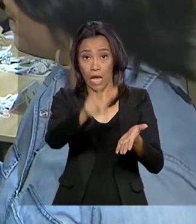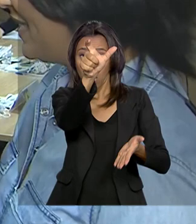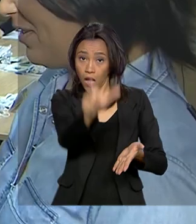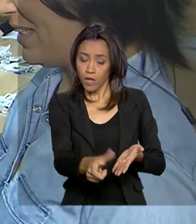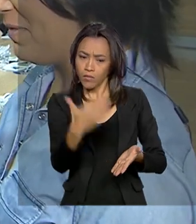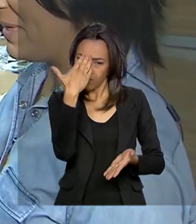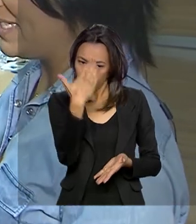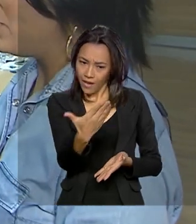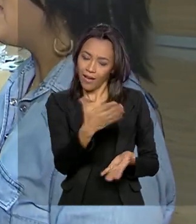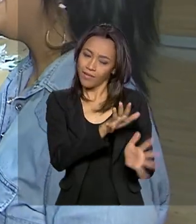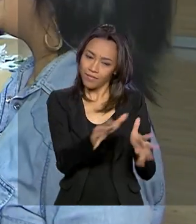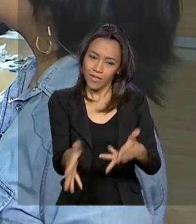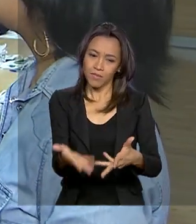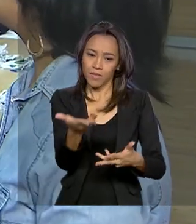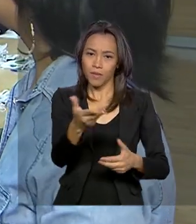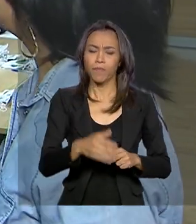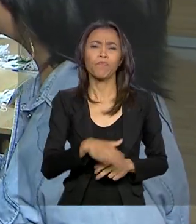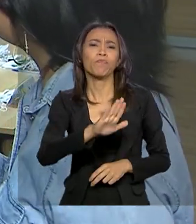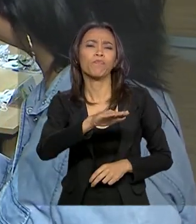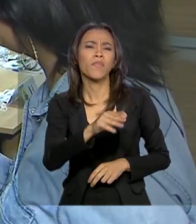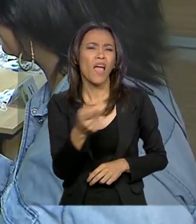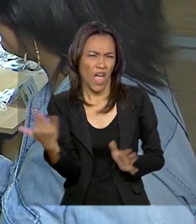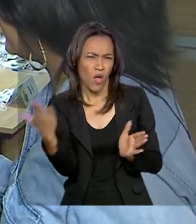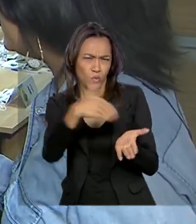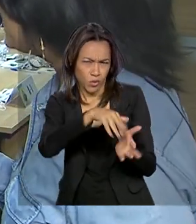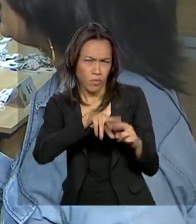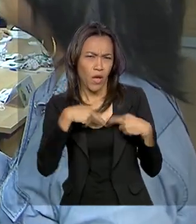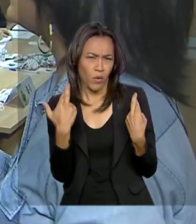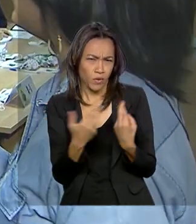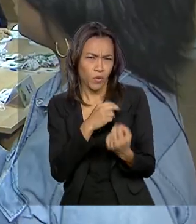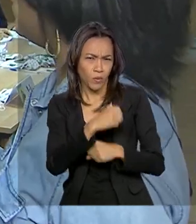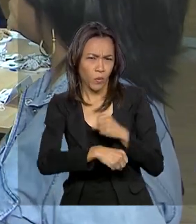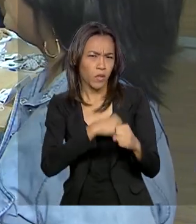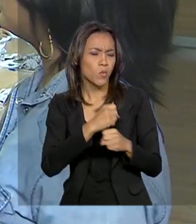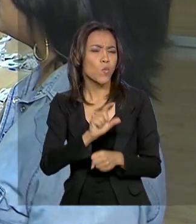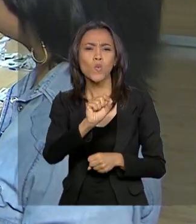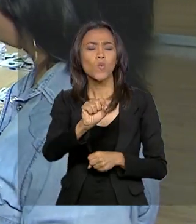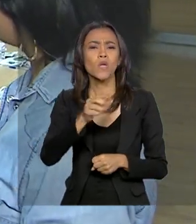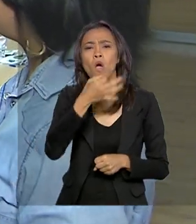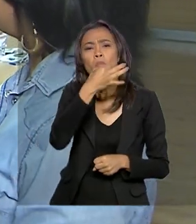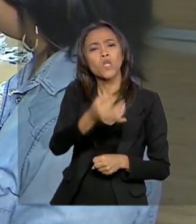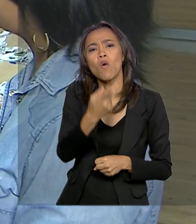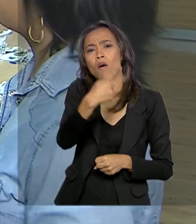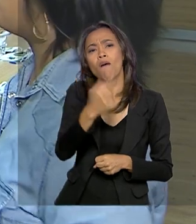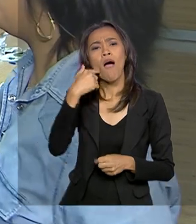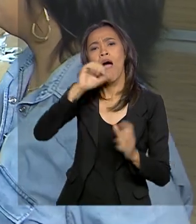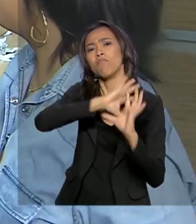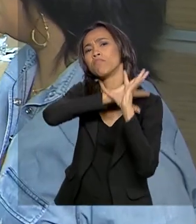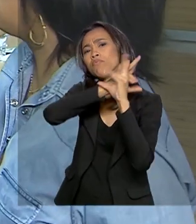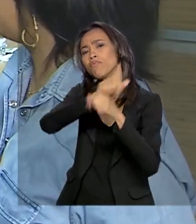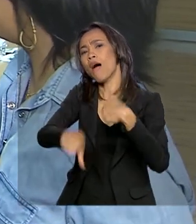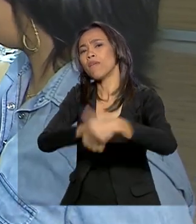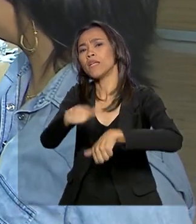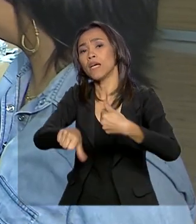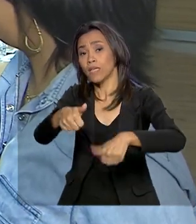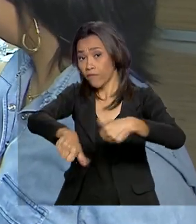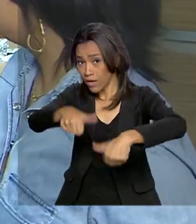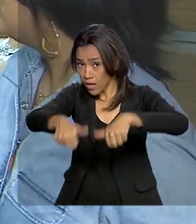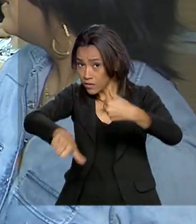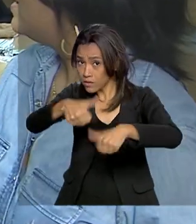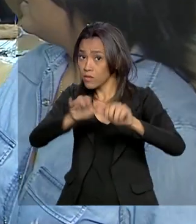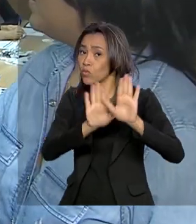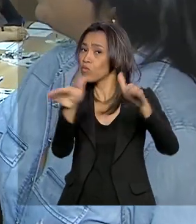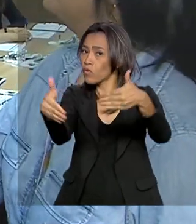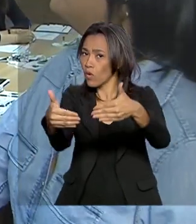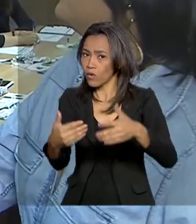pela sua participação na TV Brasil. Essa é a última reunião do ano, né? Que balanço que vocês fazem desse fórum, que foi retomado em março, né?